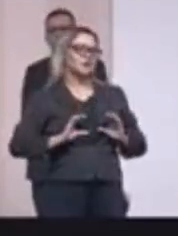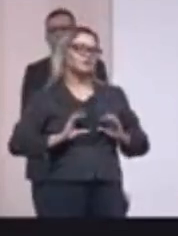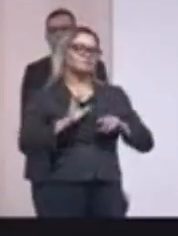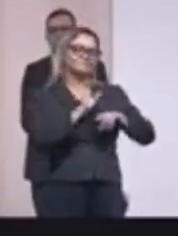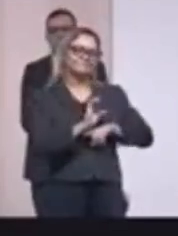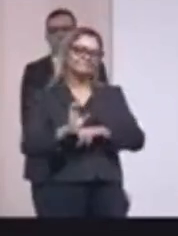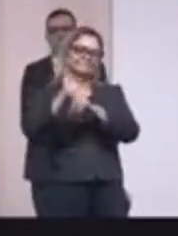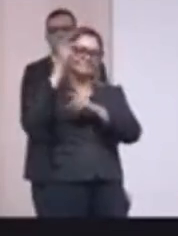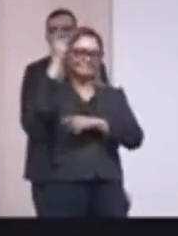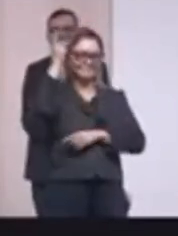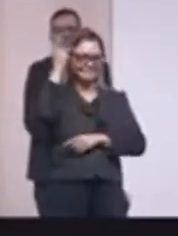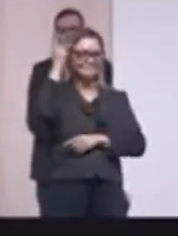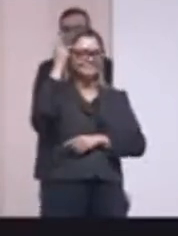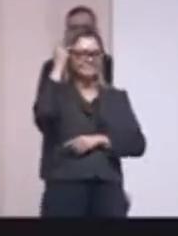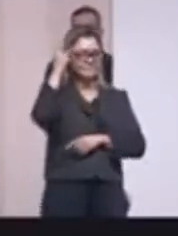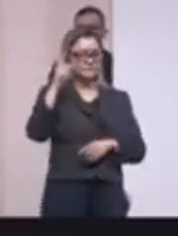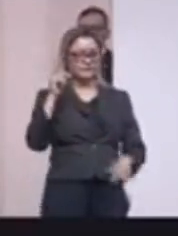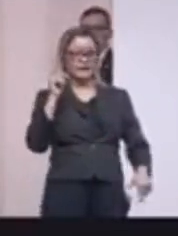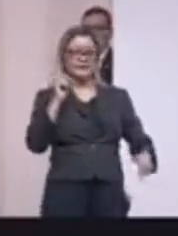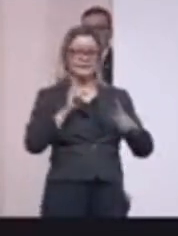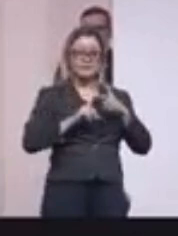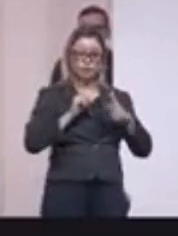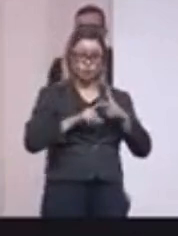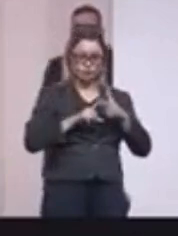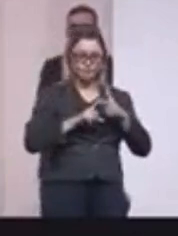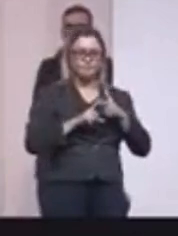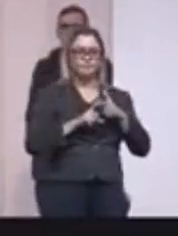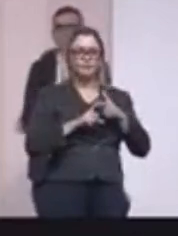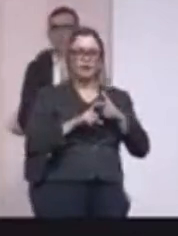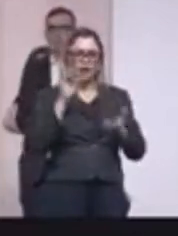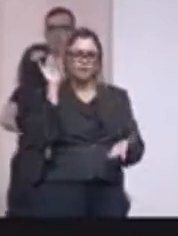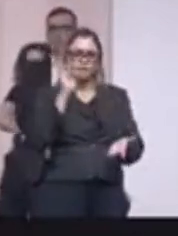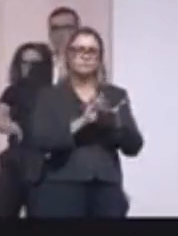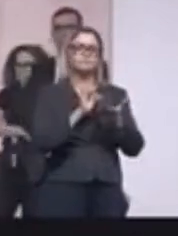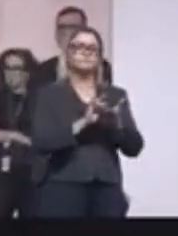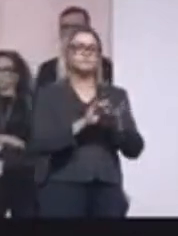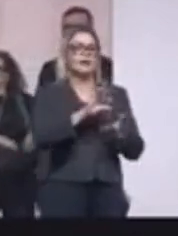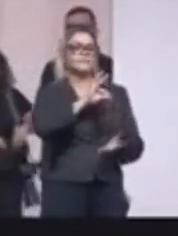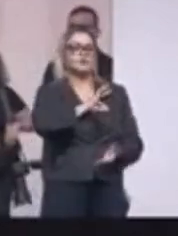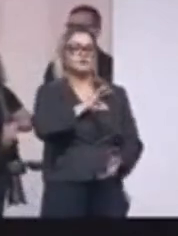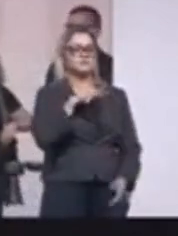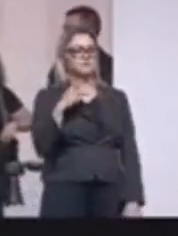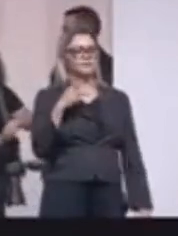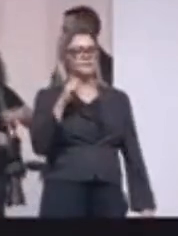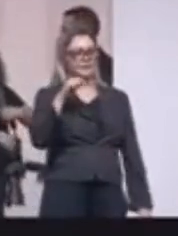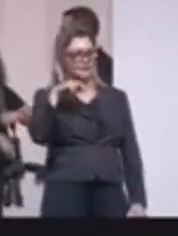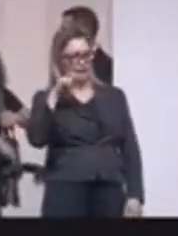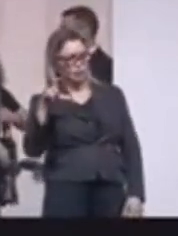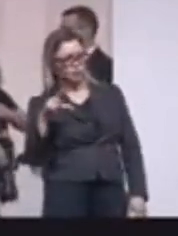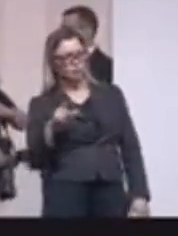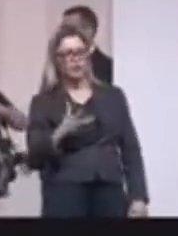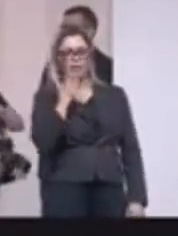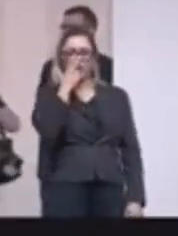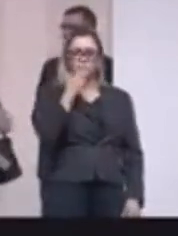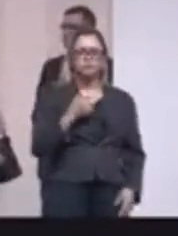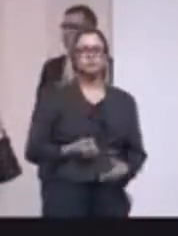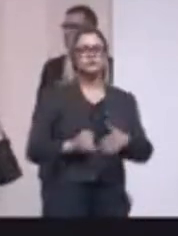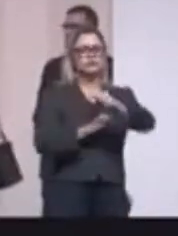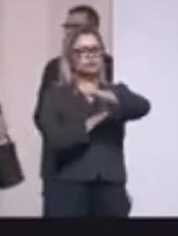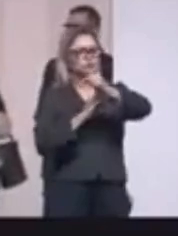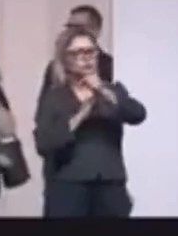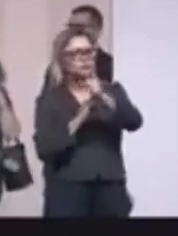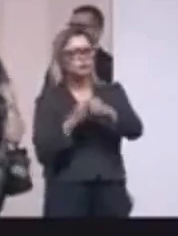Estado de São Paulo. O segundo ponto é de fato a regulamentação da Polícia Penal, então eu acho que a instituição